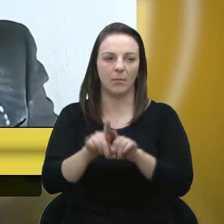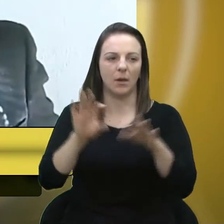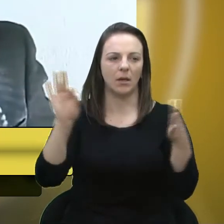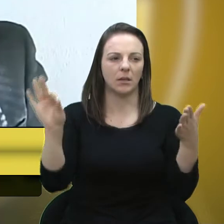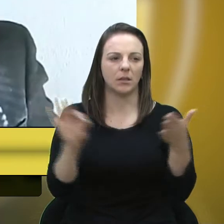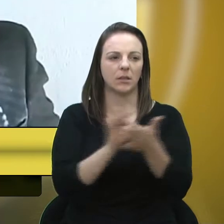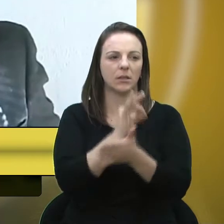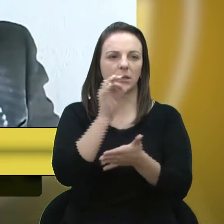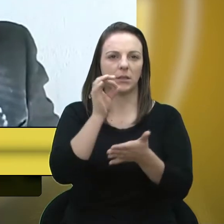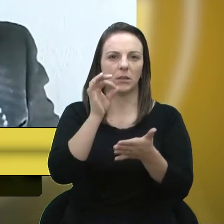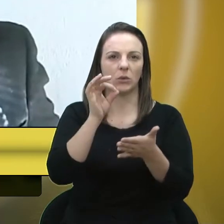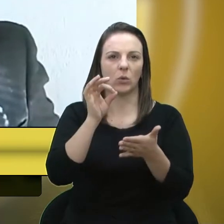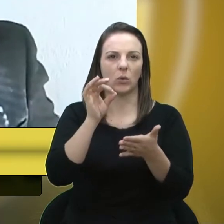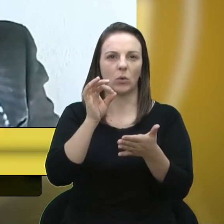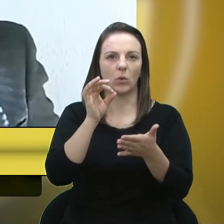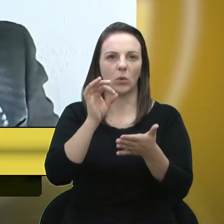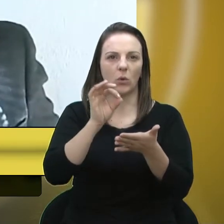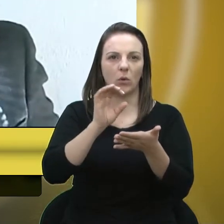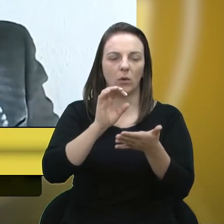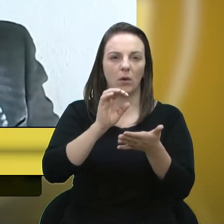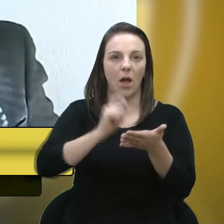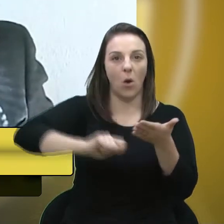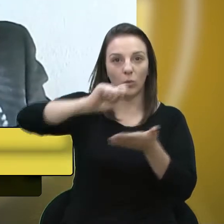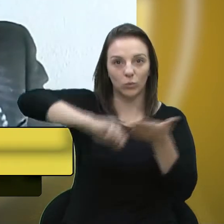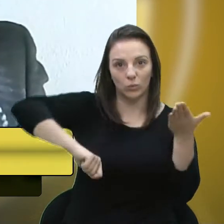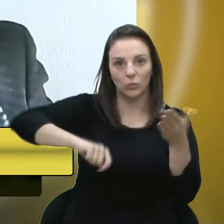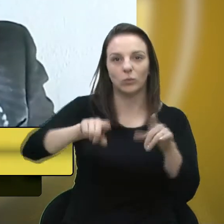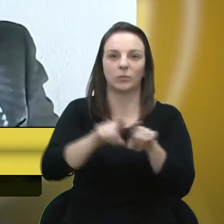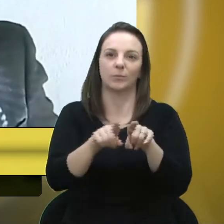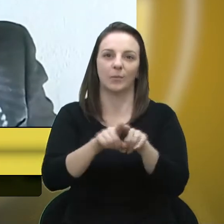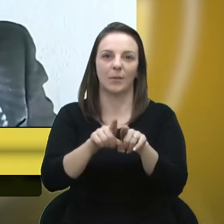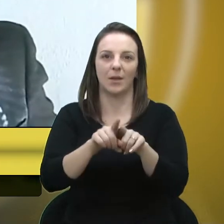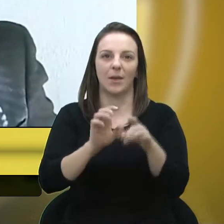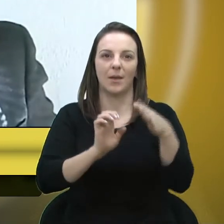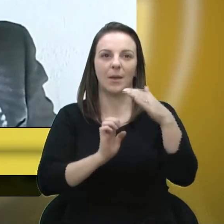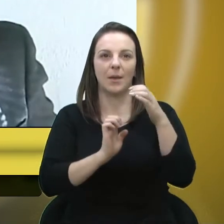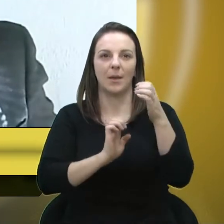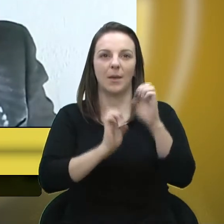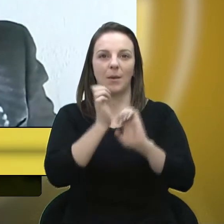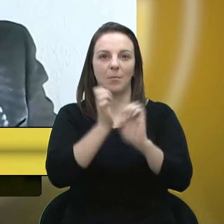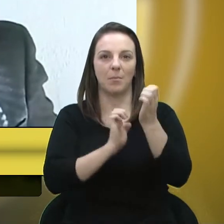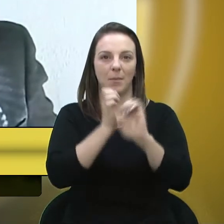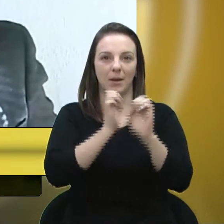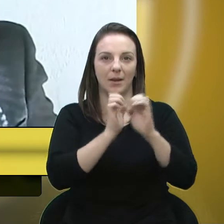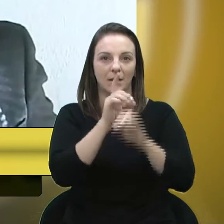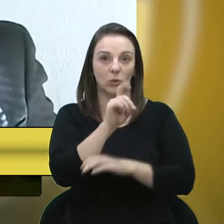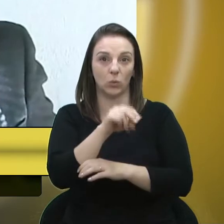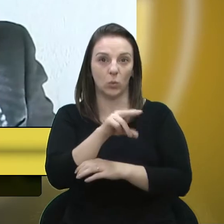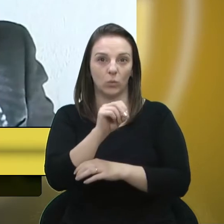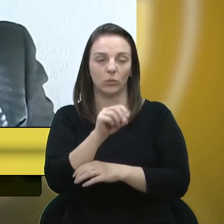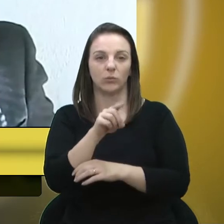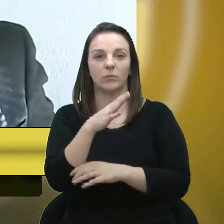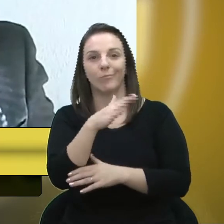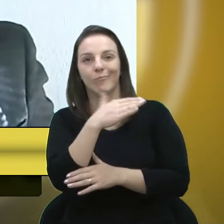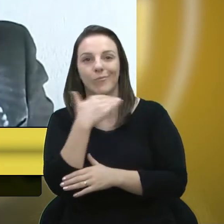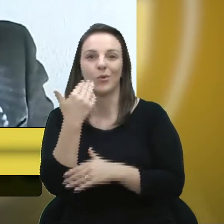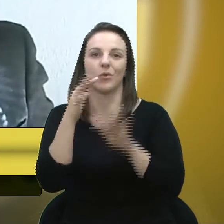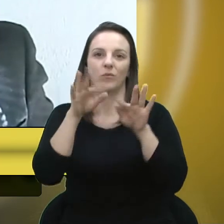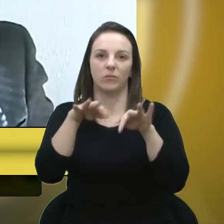falecer no final de semana. Então, eu gostaria de, nesse momento, estender a toda a família